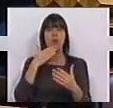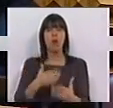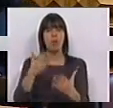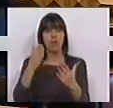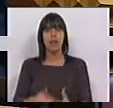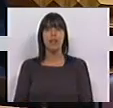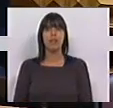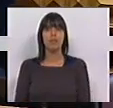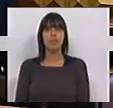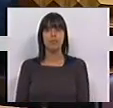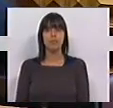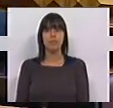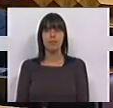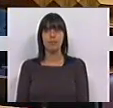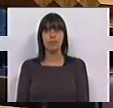obrigado.